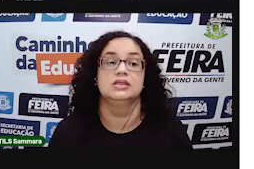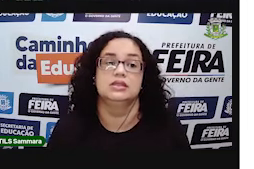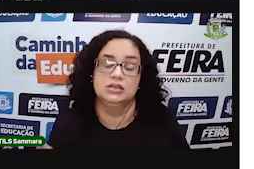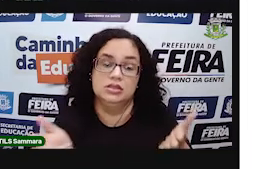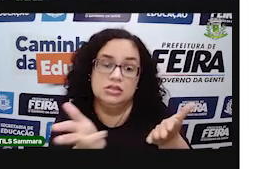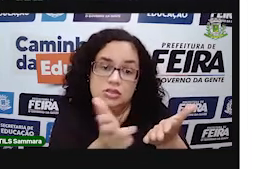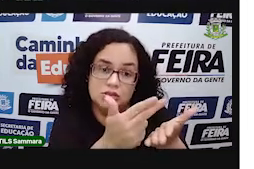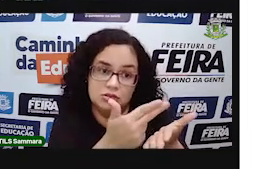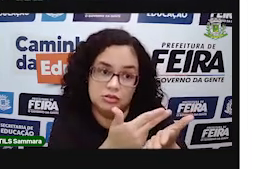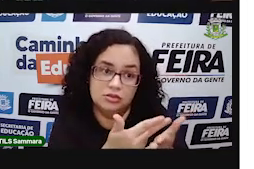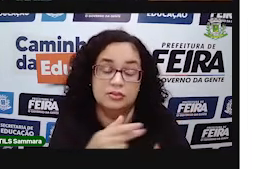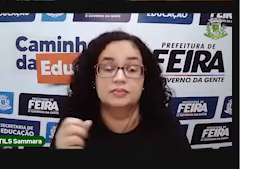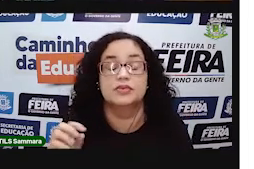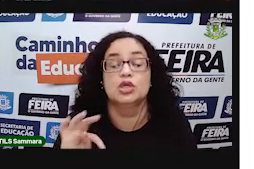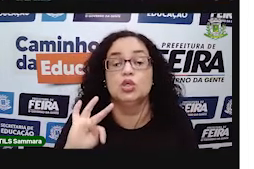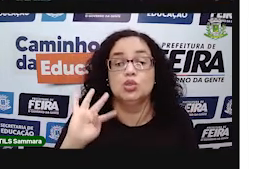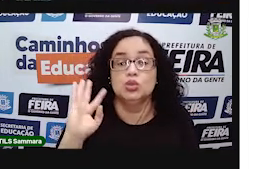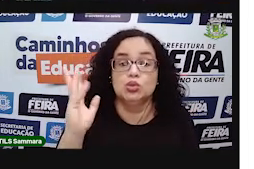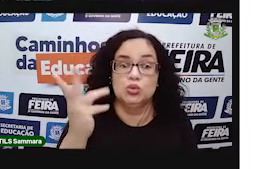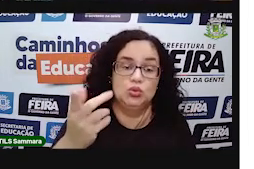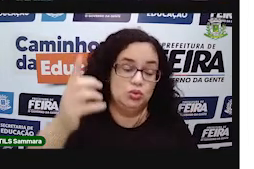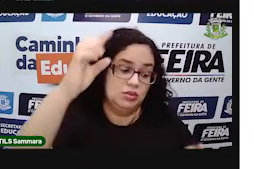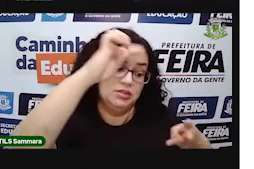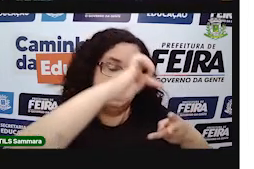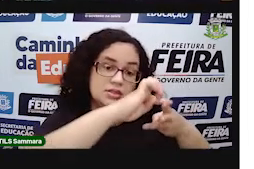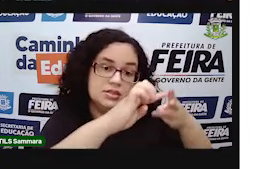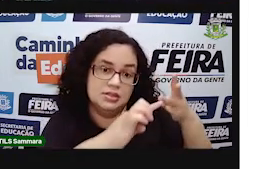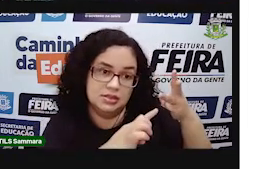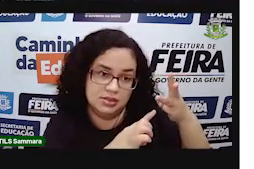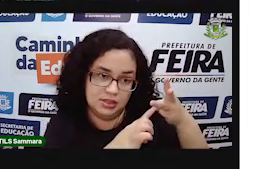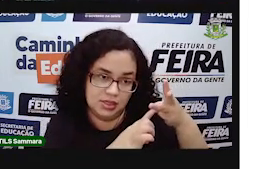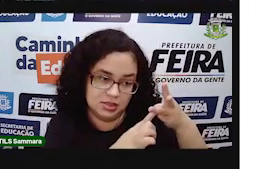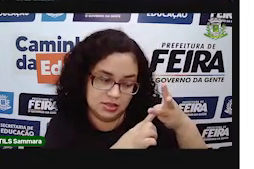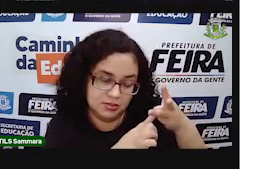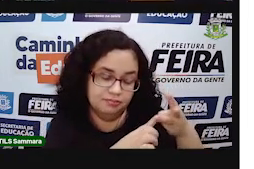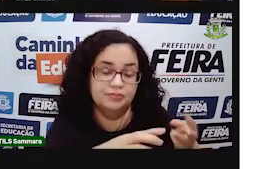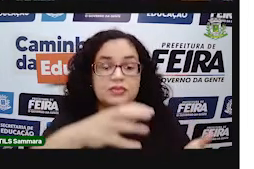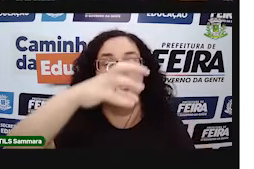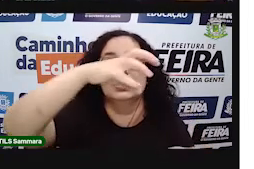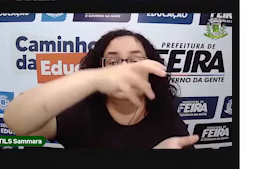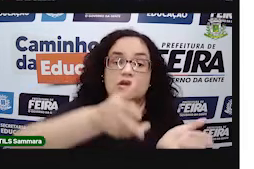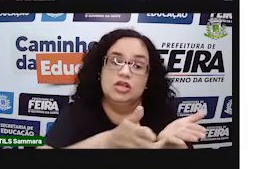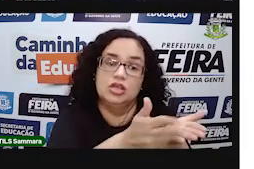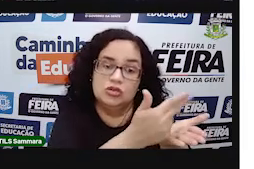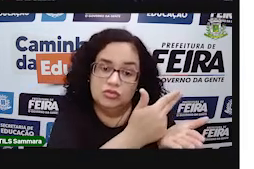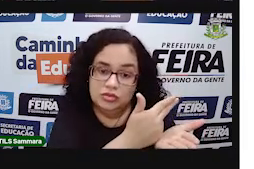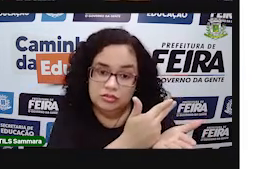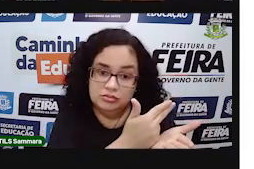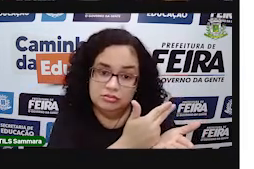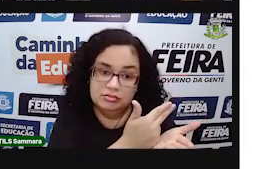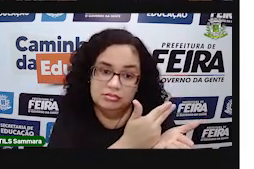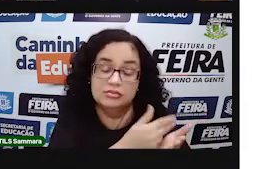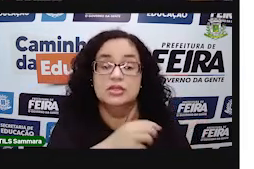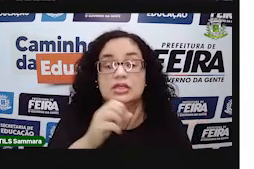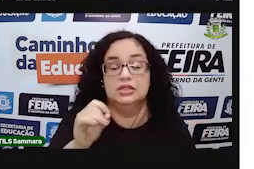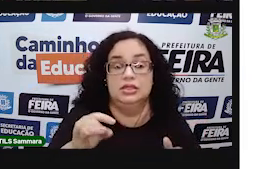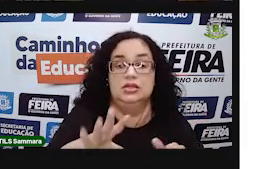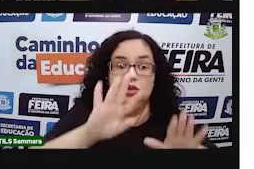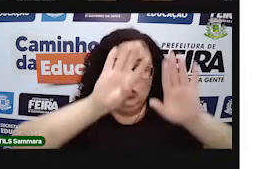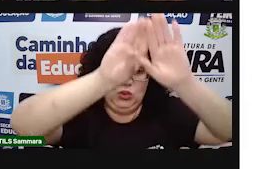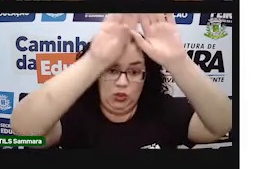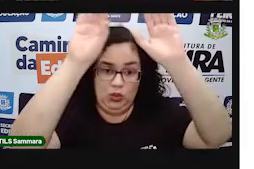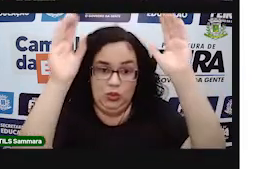figuras? Que em todas as três figuras a gente tem pelo menos uma parte que é